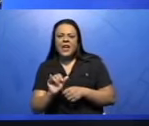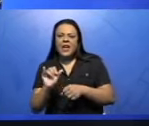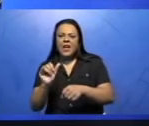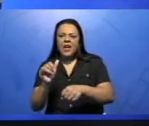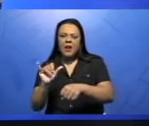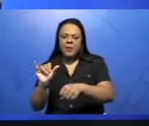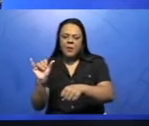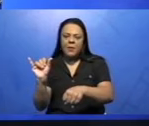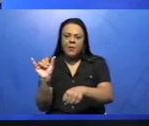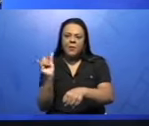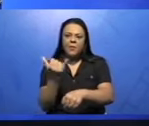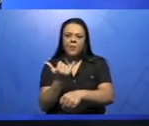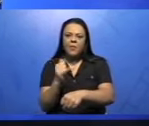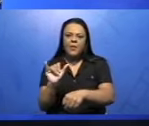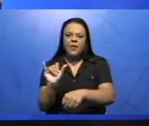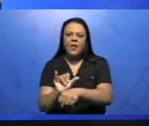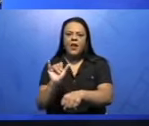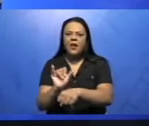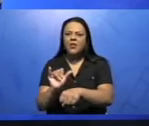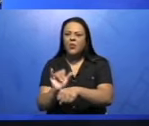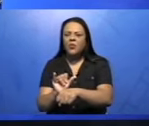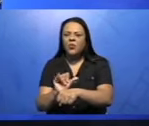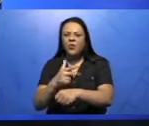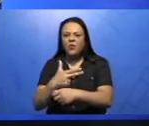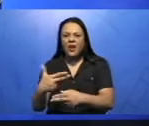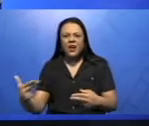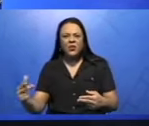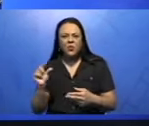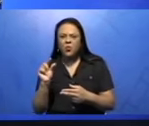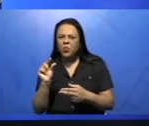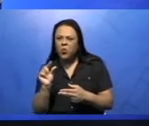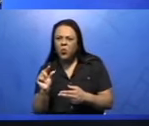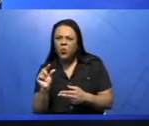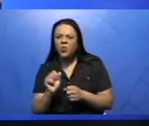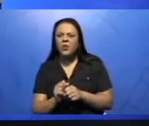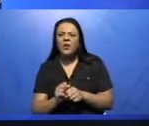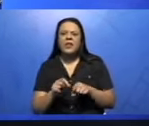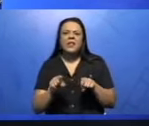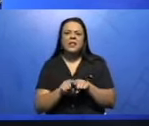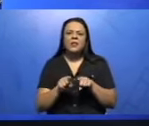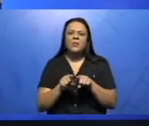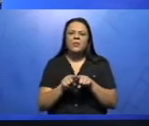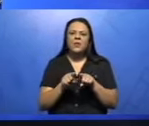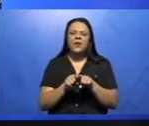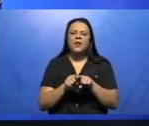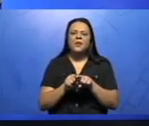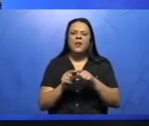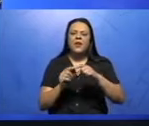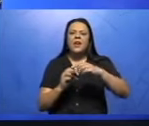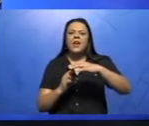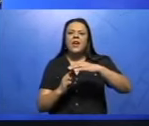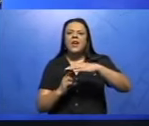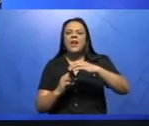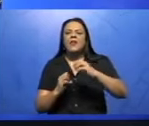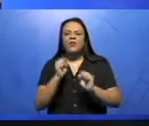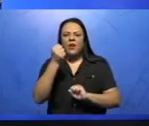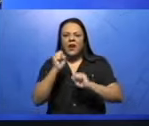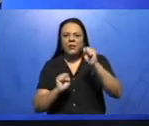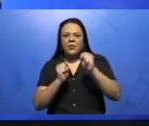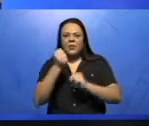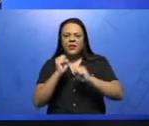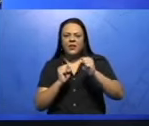transporte. A indústria também carece de fontes energéticas e também de mercado consumidor.